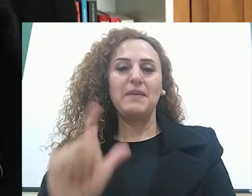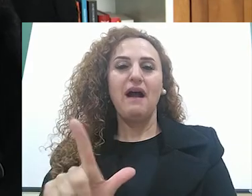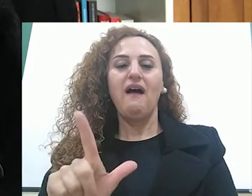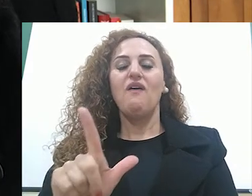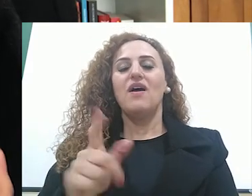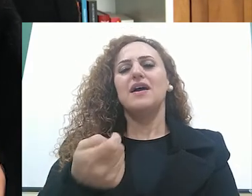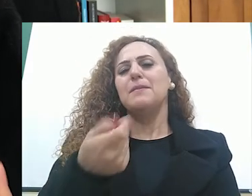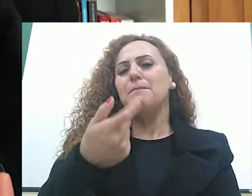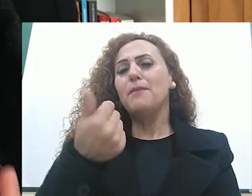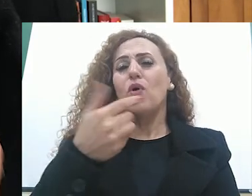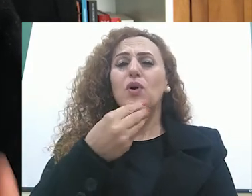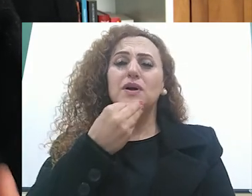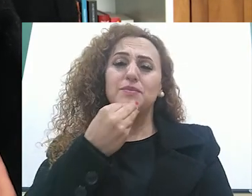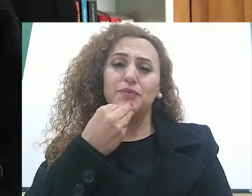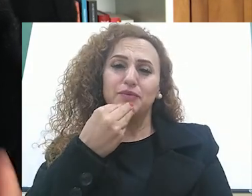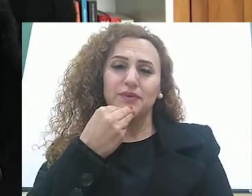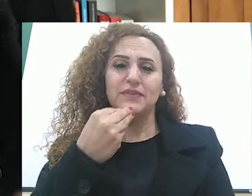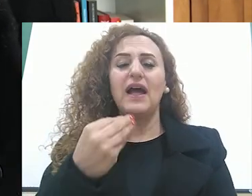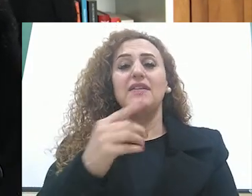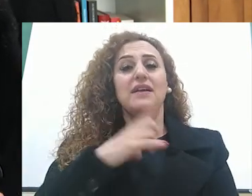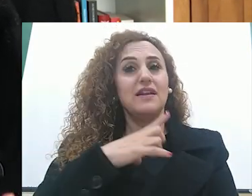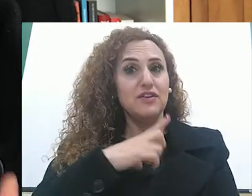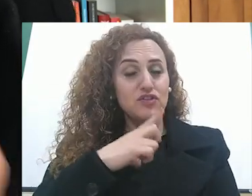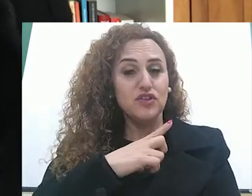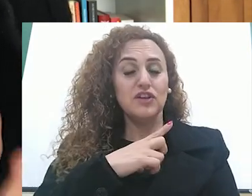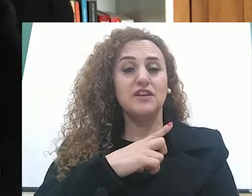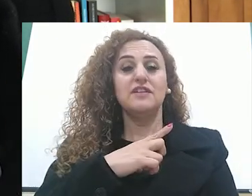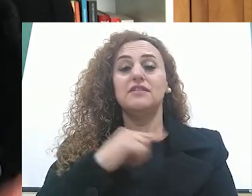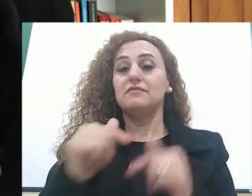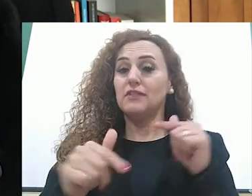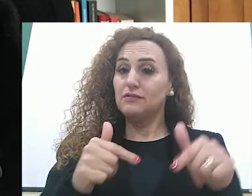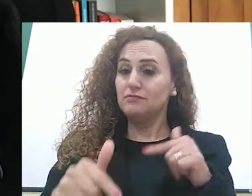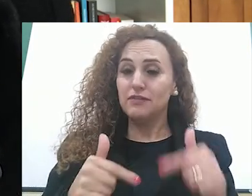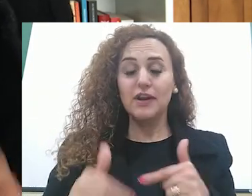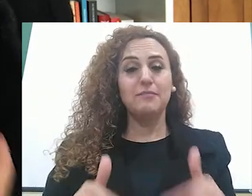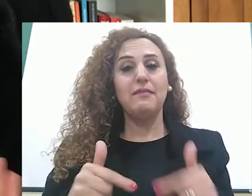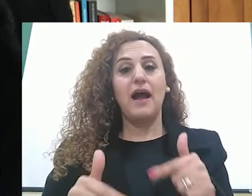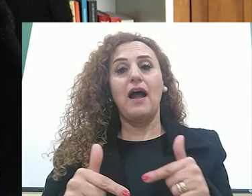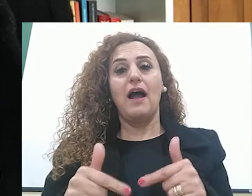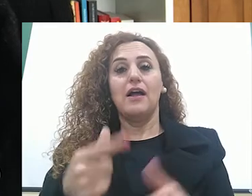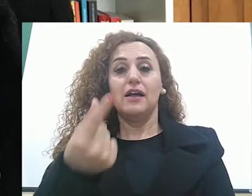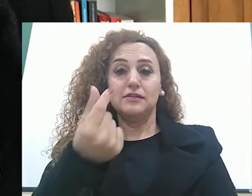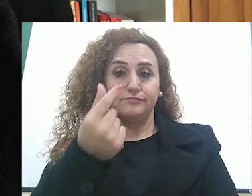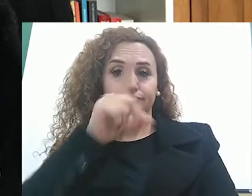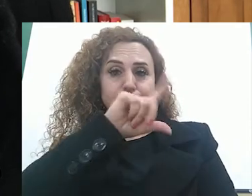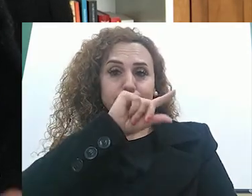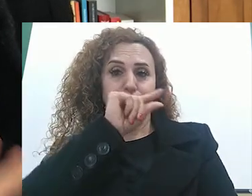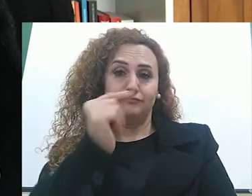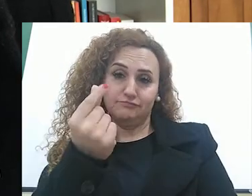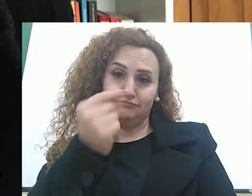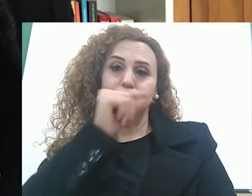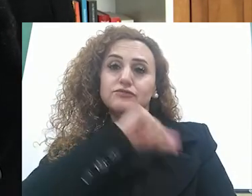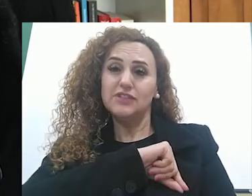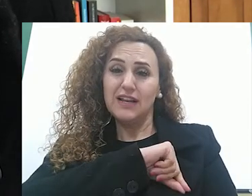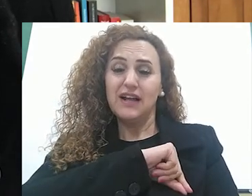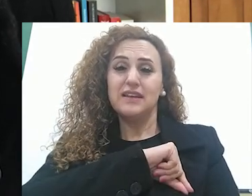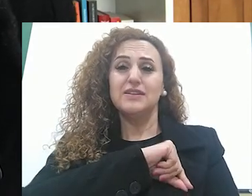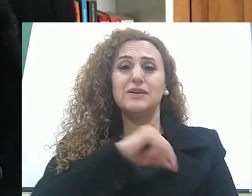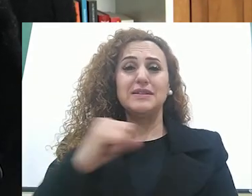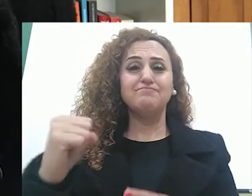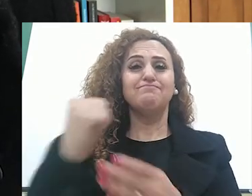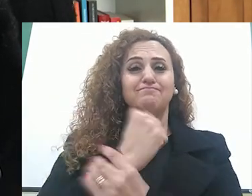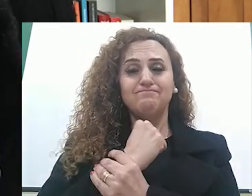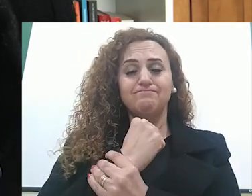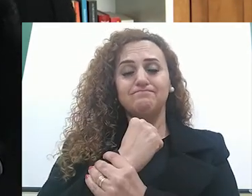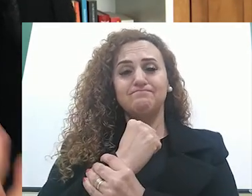poucas oportunidades que essa mulher tinha de ter um emprego estável e de ter um salário, né? Então, essa independência